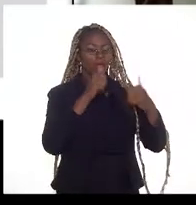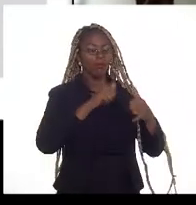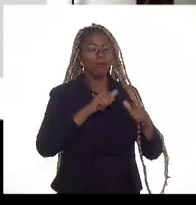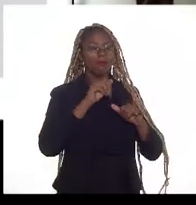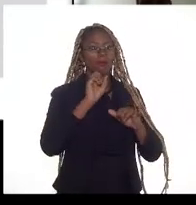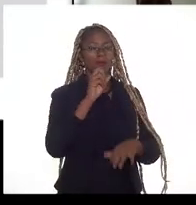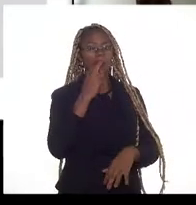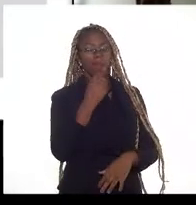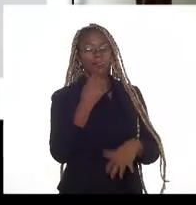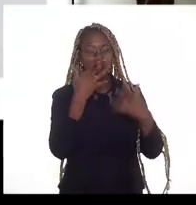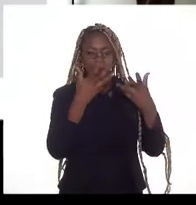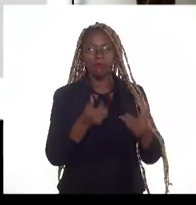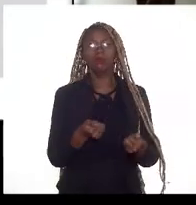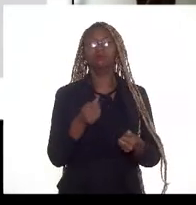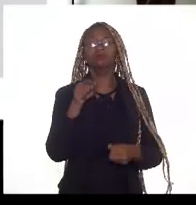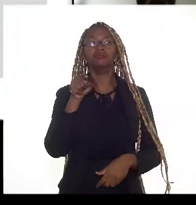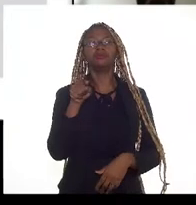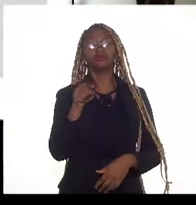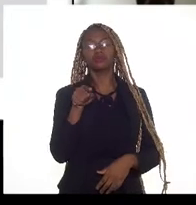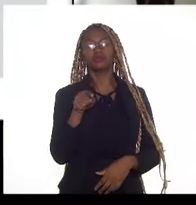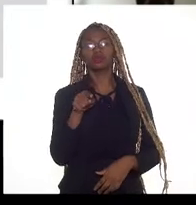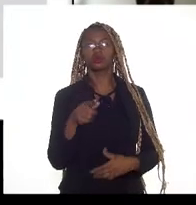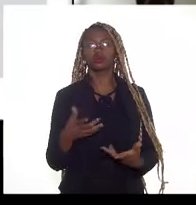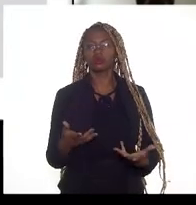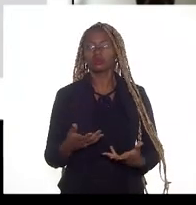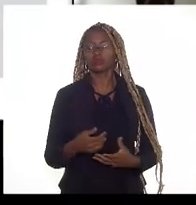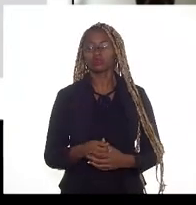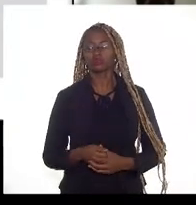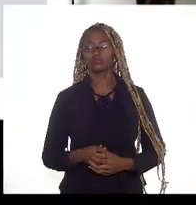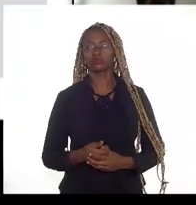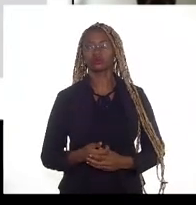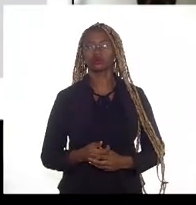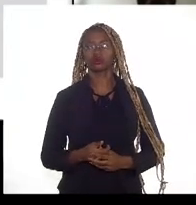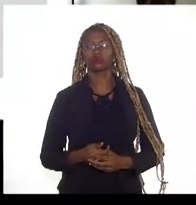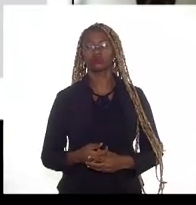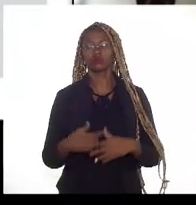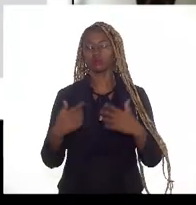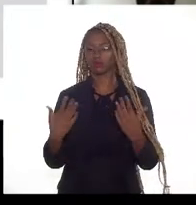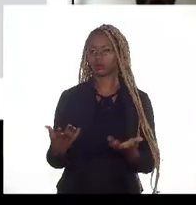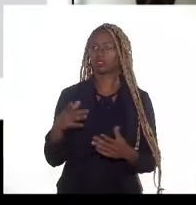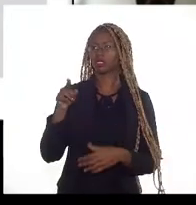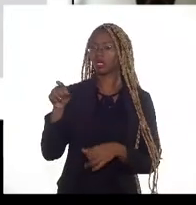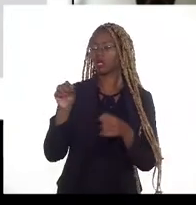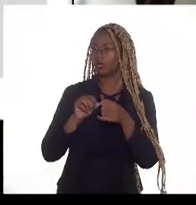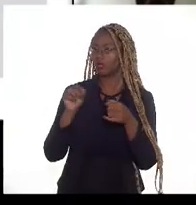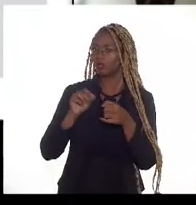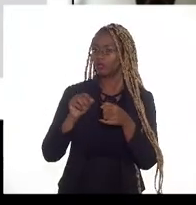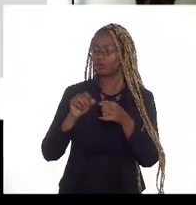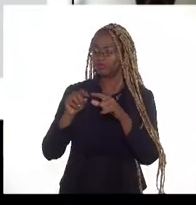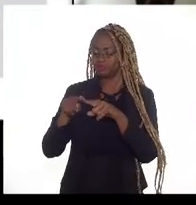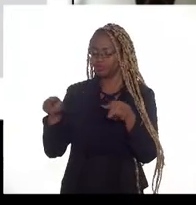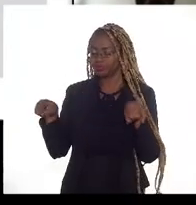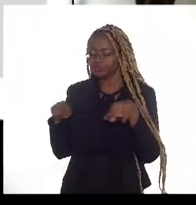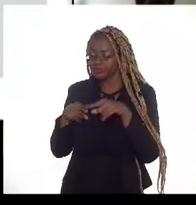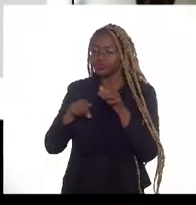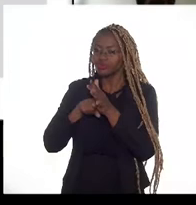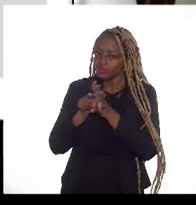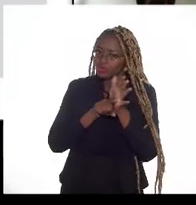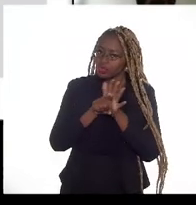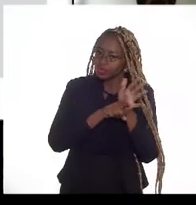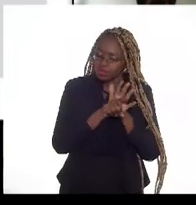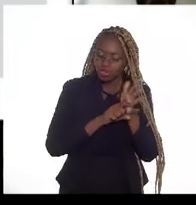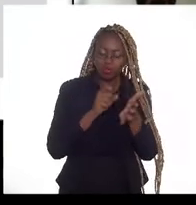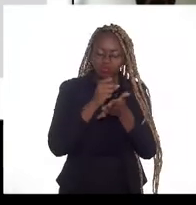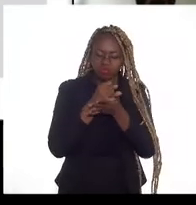simplesmente os resultados das concessionárias? Ela é feita pelos laboratórios, das concessionárias e